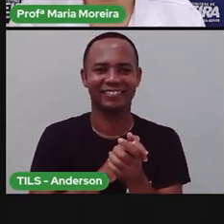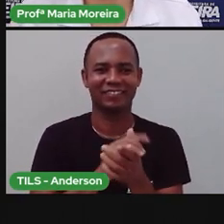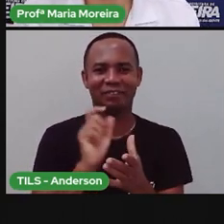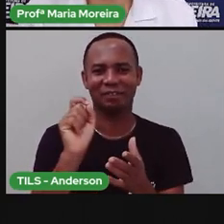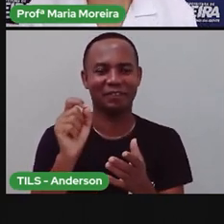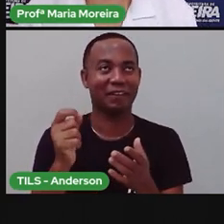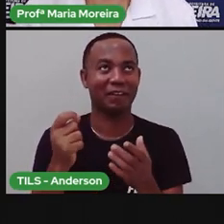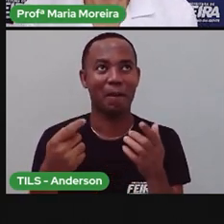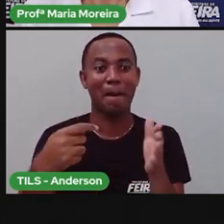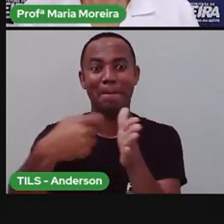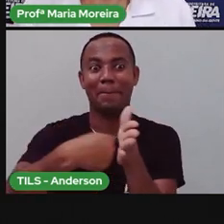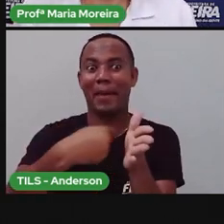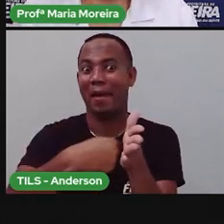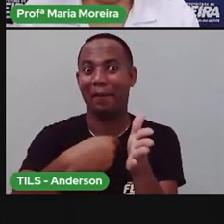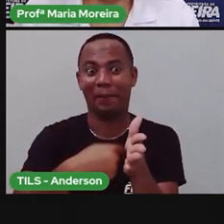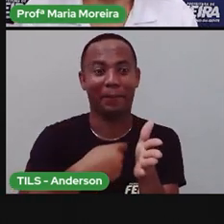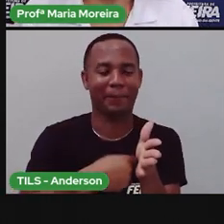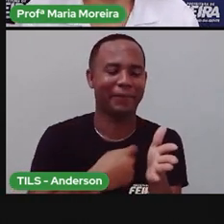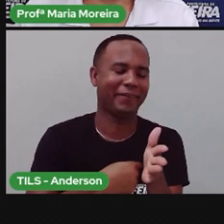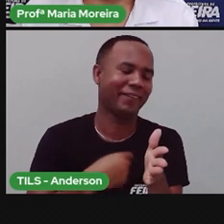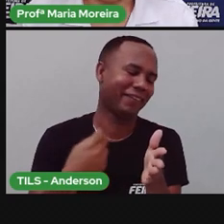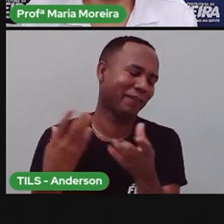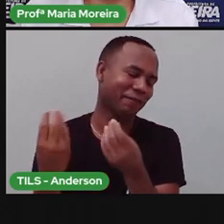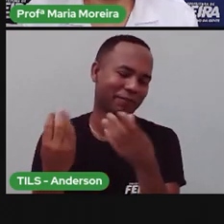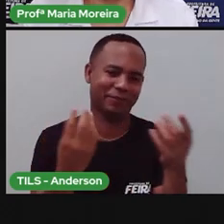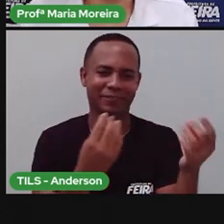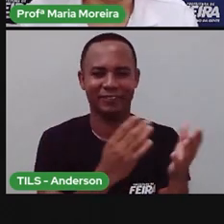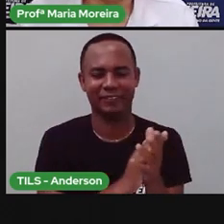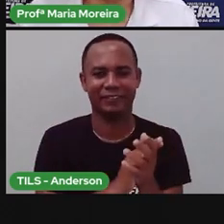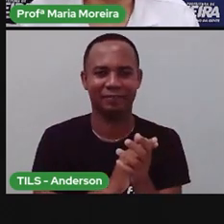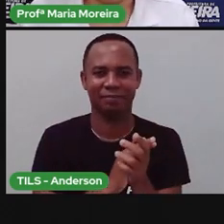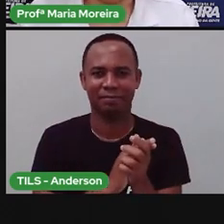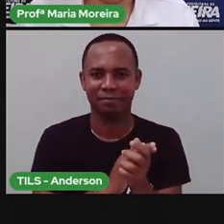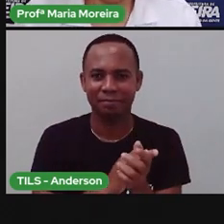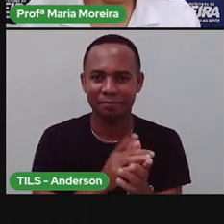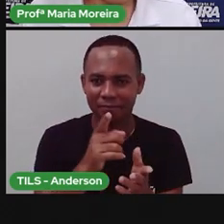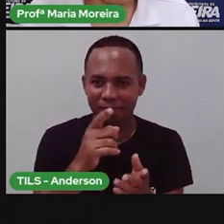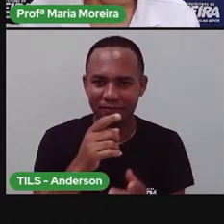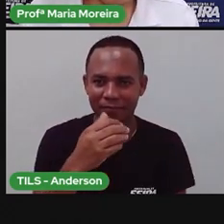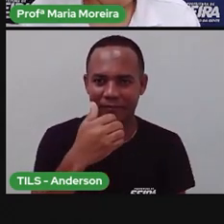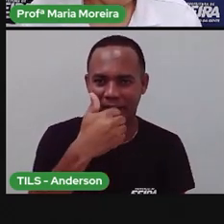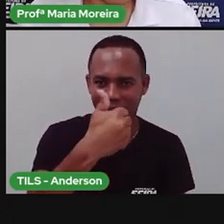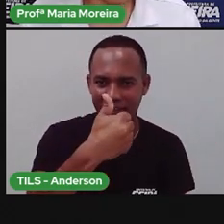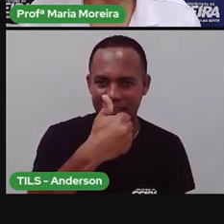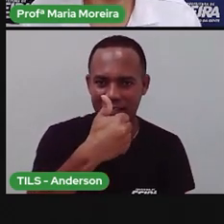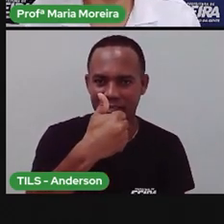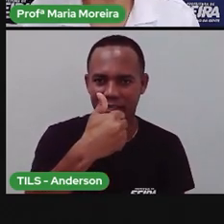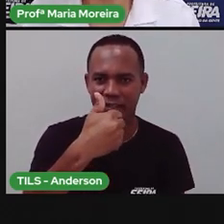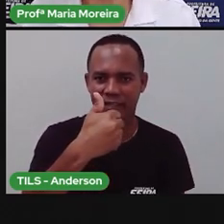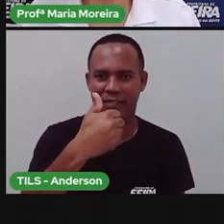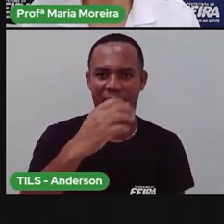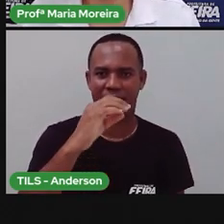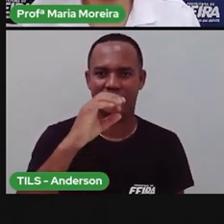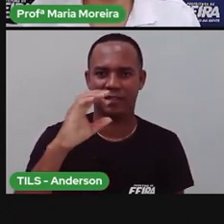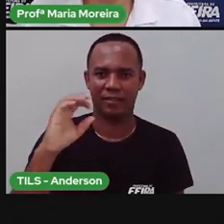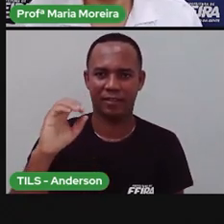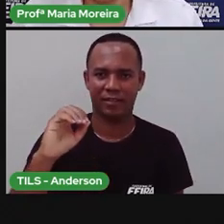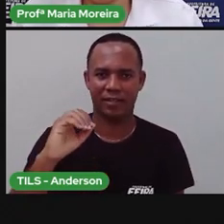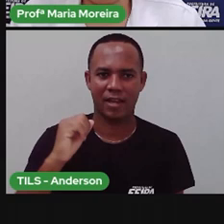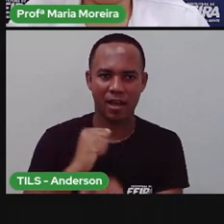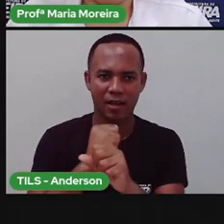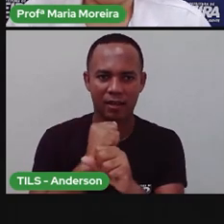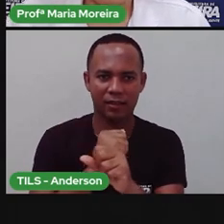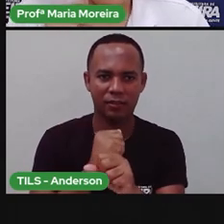aula de hoje. Década, dez anos, século, cem anos, tá? E milênio, mil anos, tá?